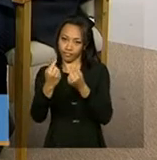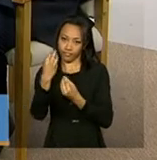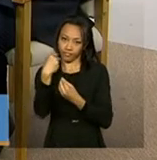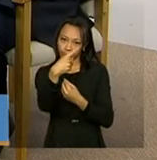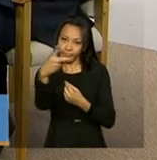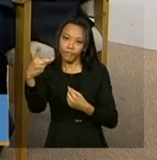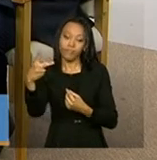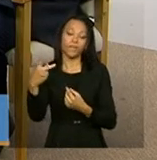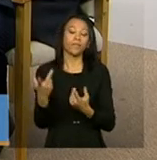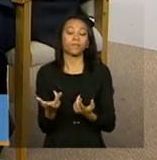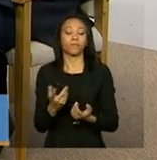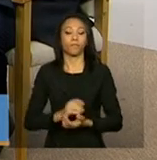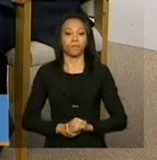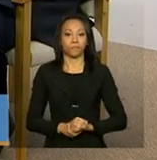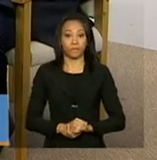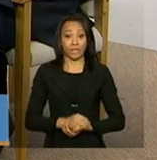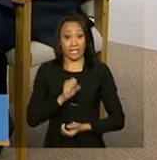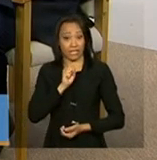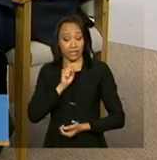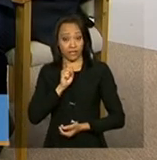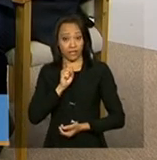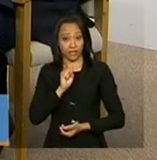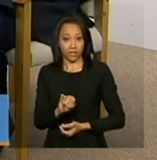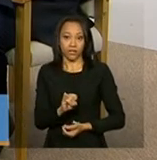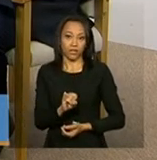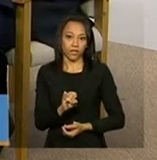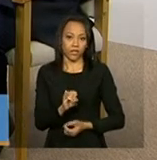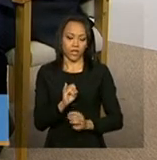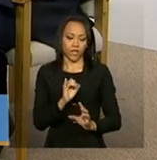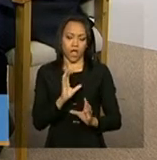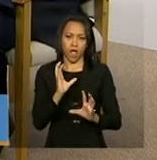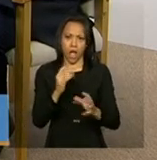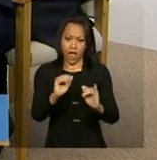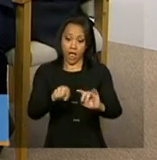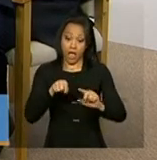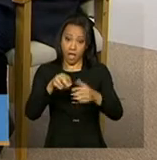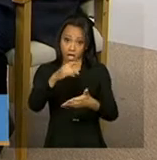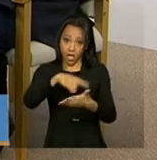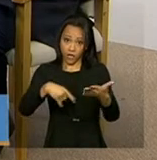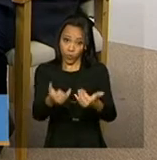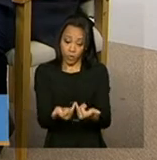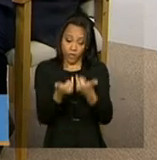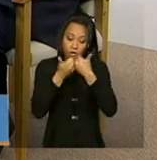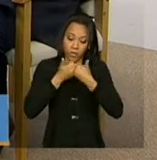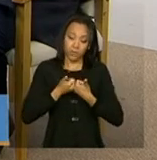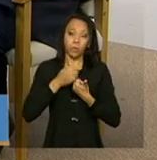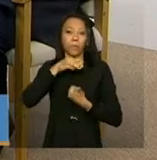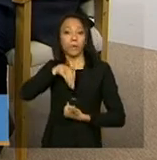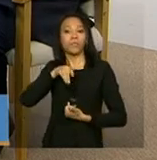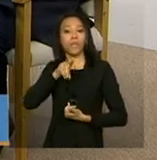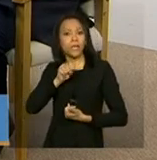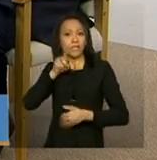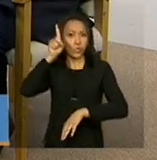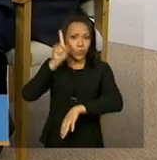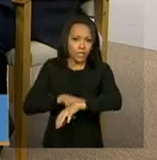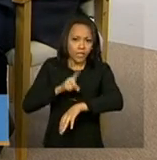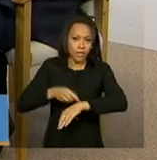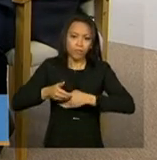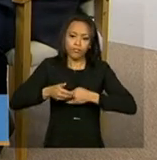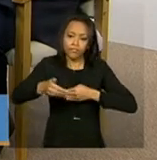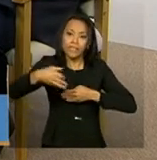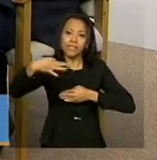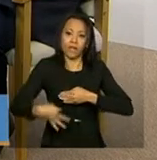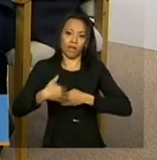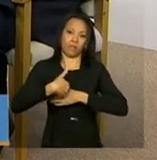ou seja, se há a prestação da informação para o MDS dentro do prazo estipulado,